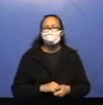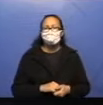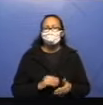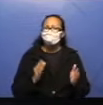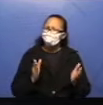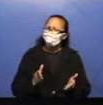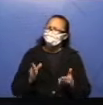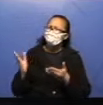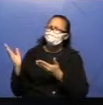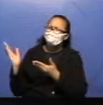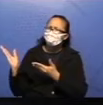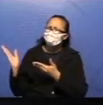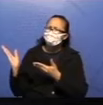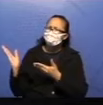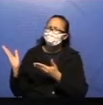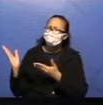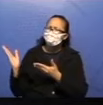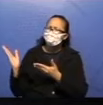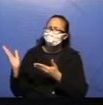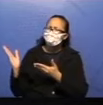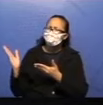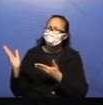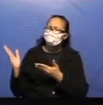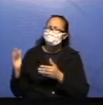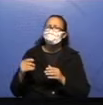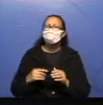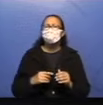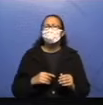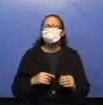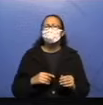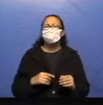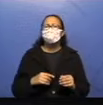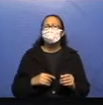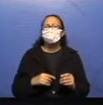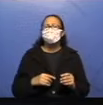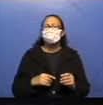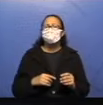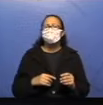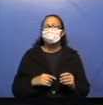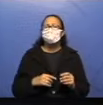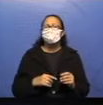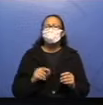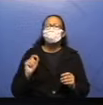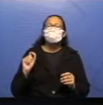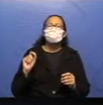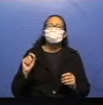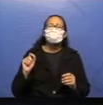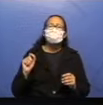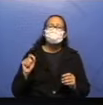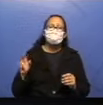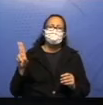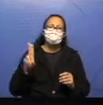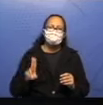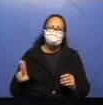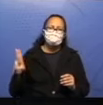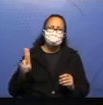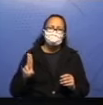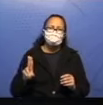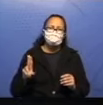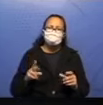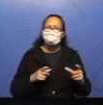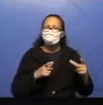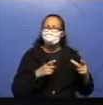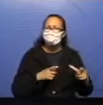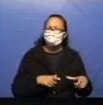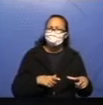cartaz, eu tenho aqui um cartaz que a gente normalmente, a função do cartaz é o quê? É ser usado em local público para